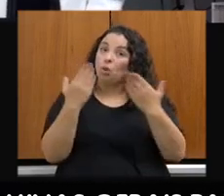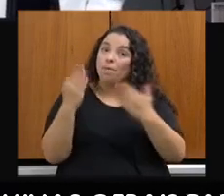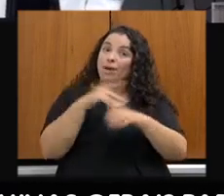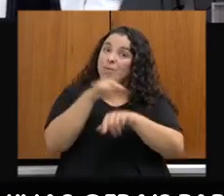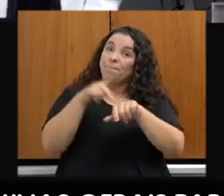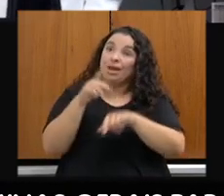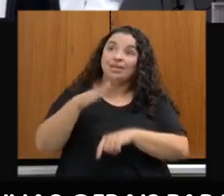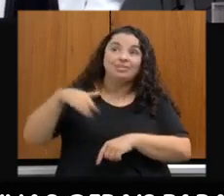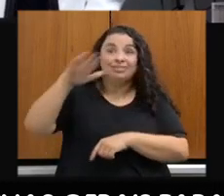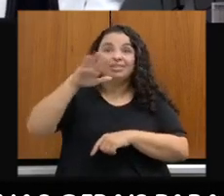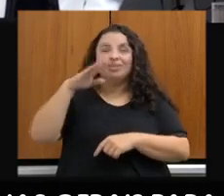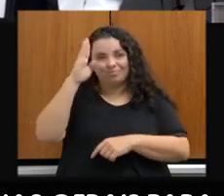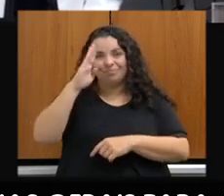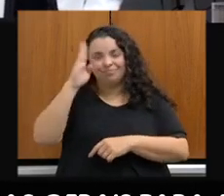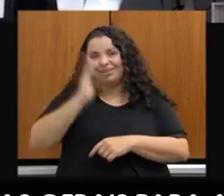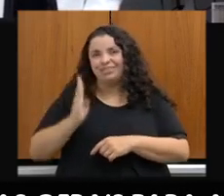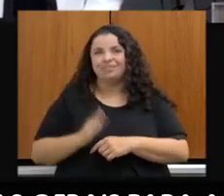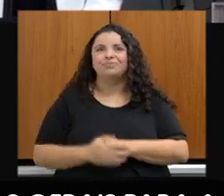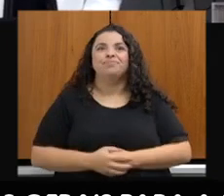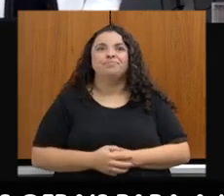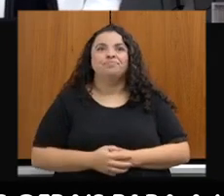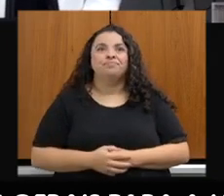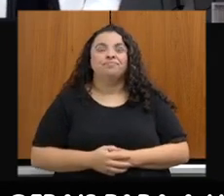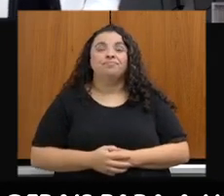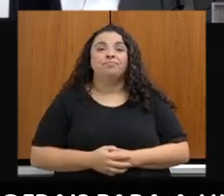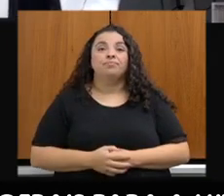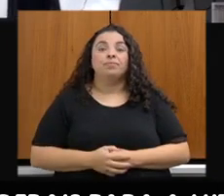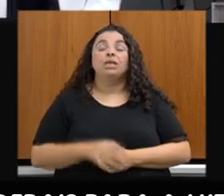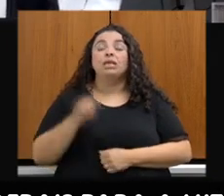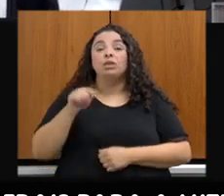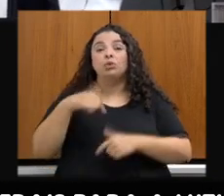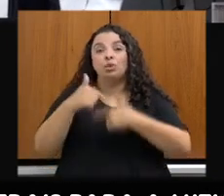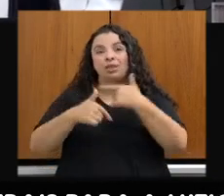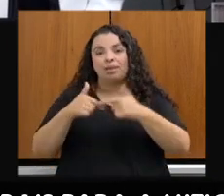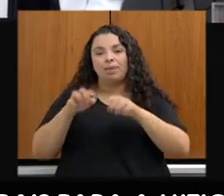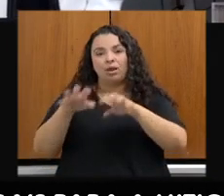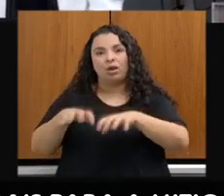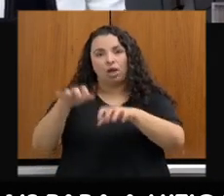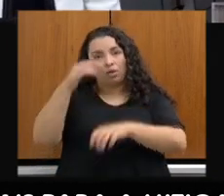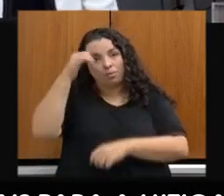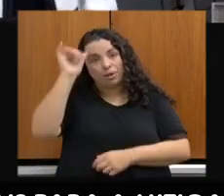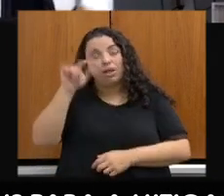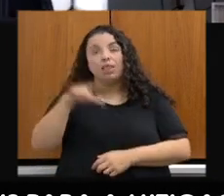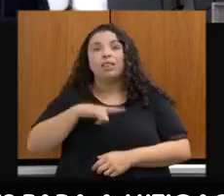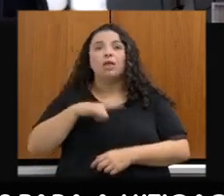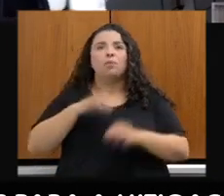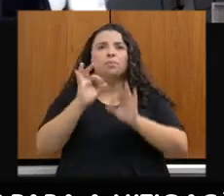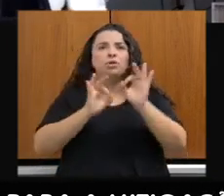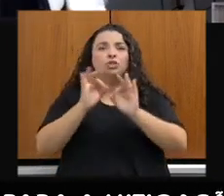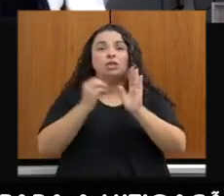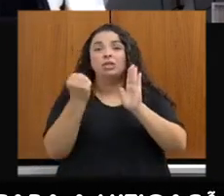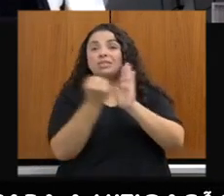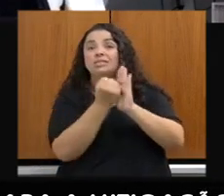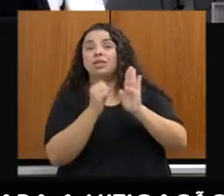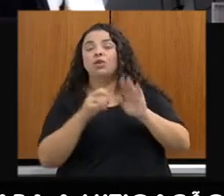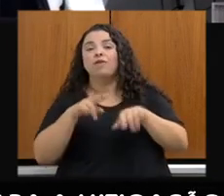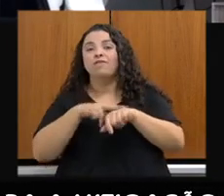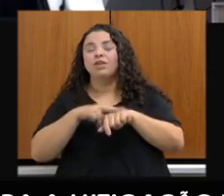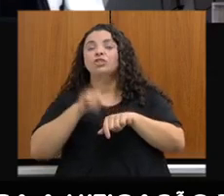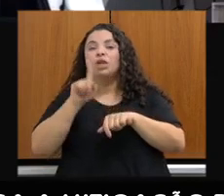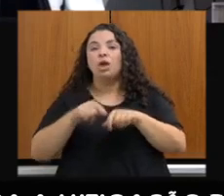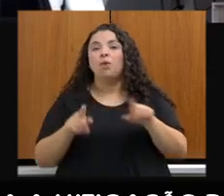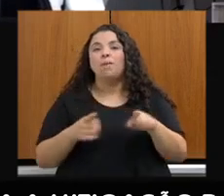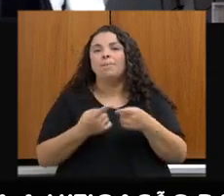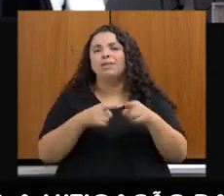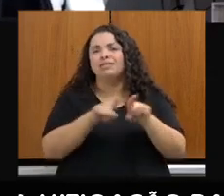do trabalho com o setor agropecuário, eu quero destacar o Projeto Selo Verde, é uma parceria com a Universidade Federal de